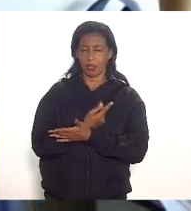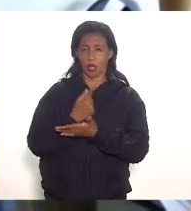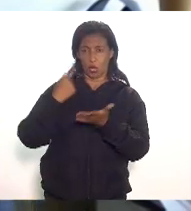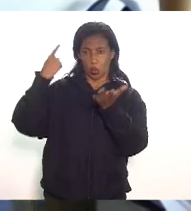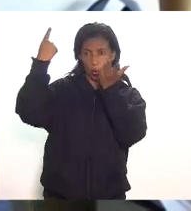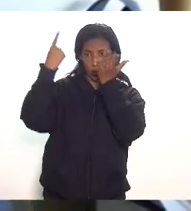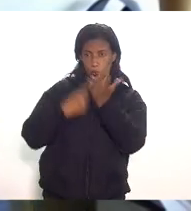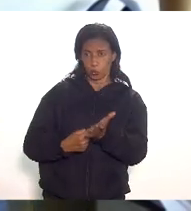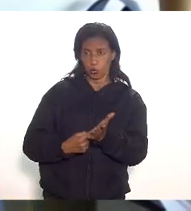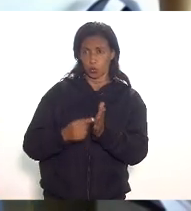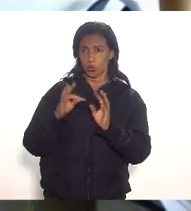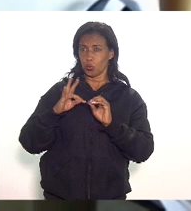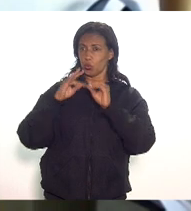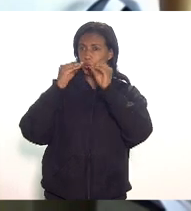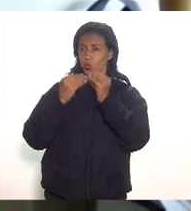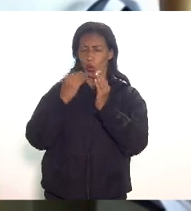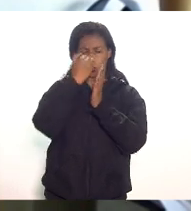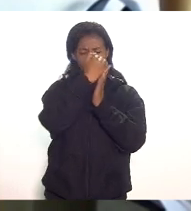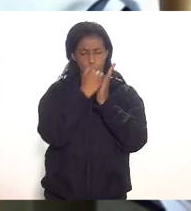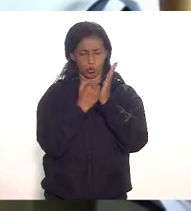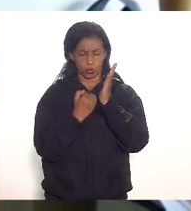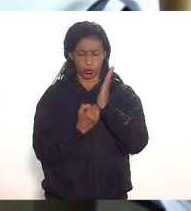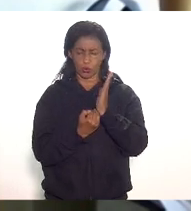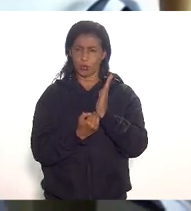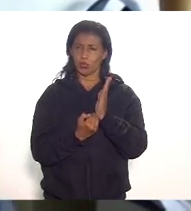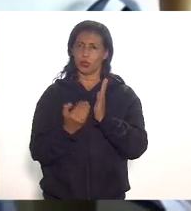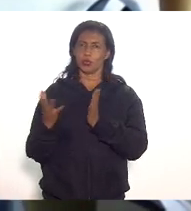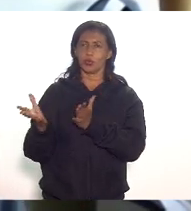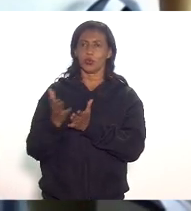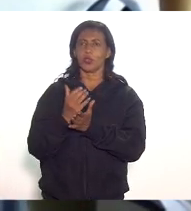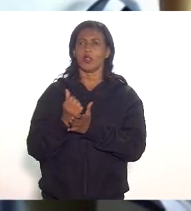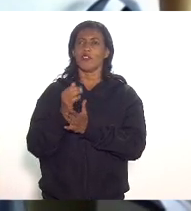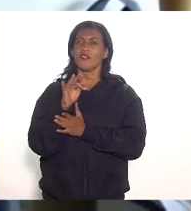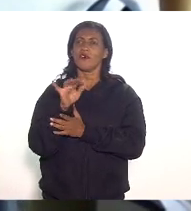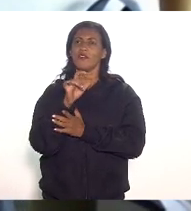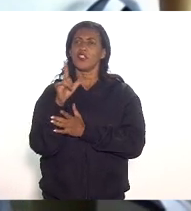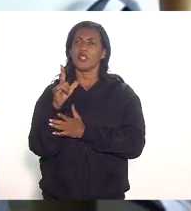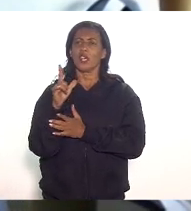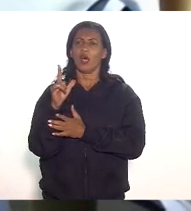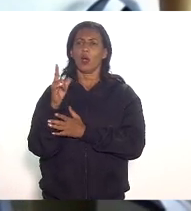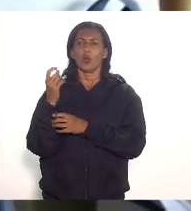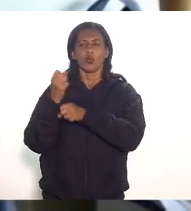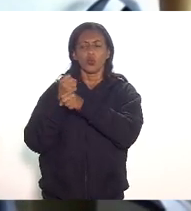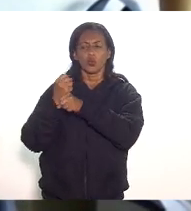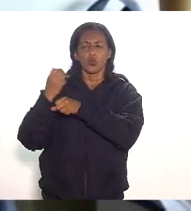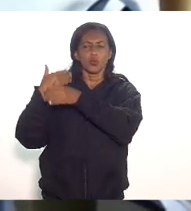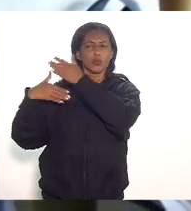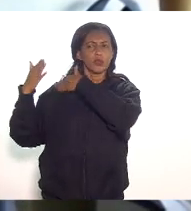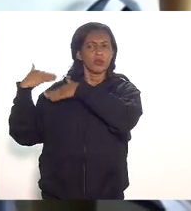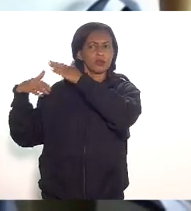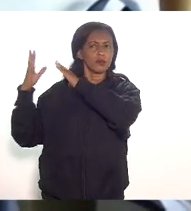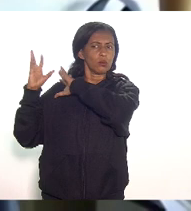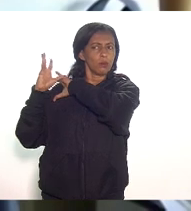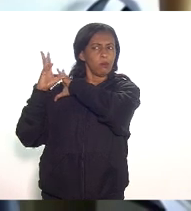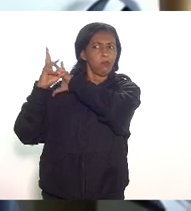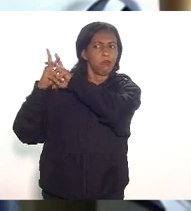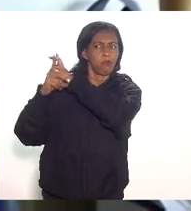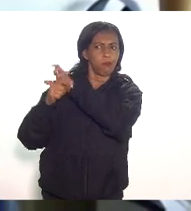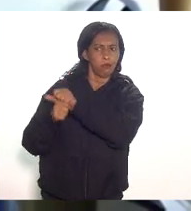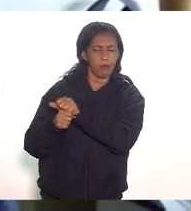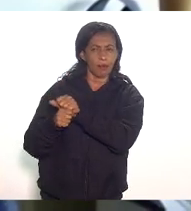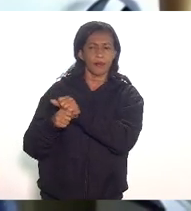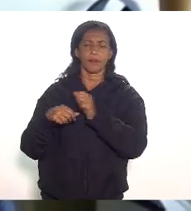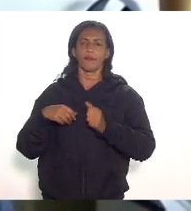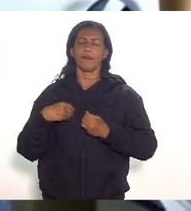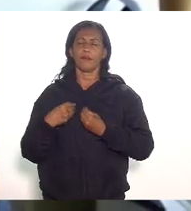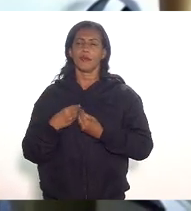de todos os benefícios fiscais concedidos na última década tem um prazo de